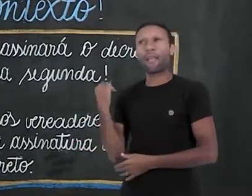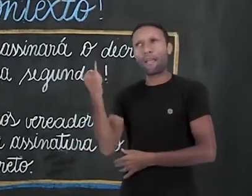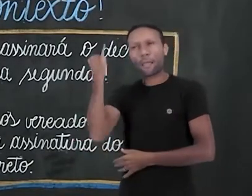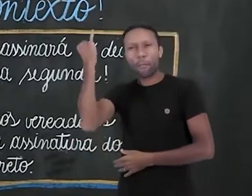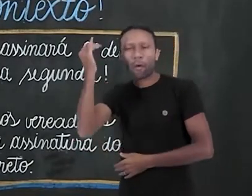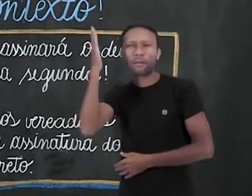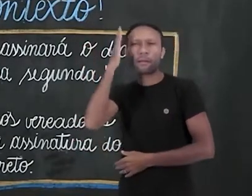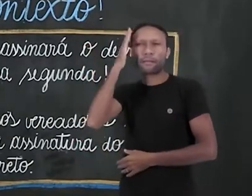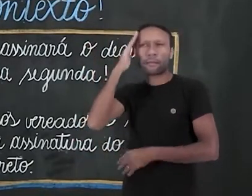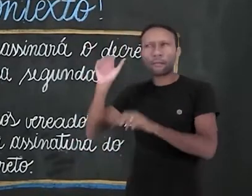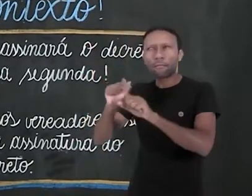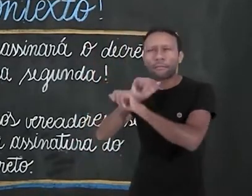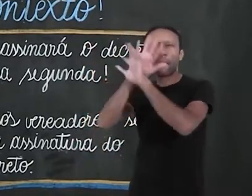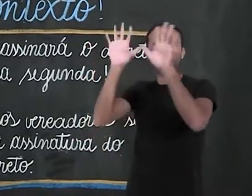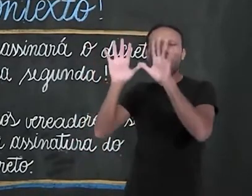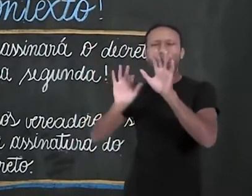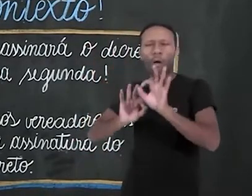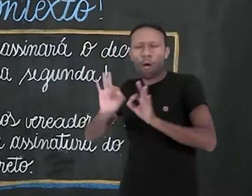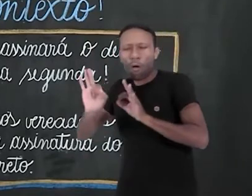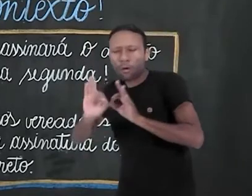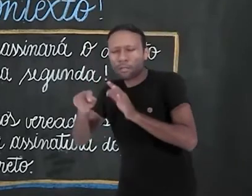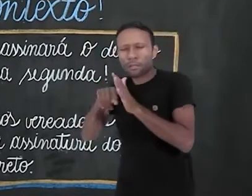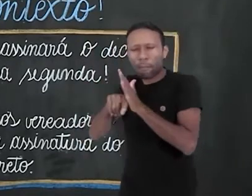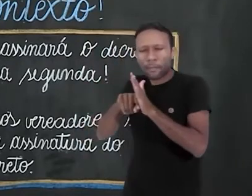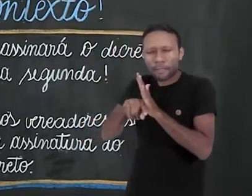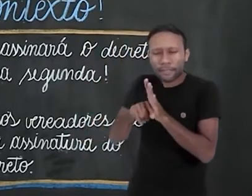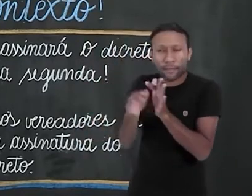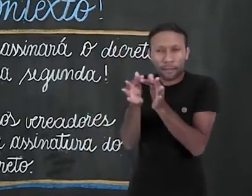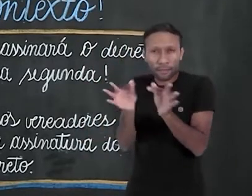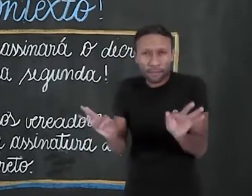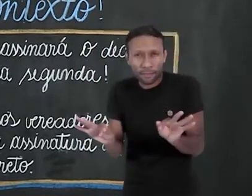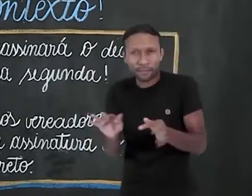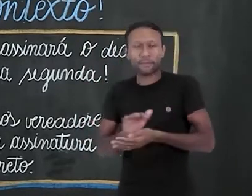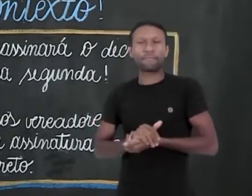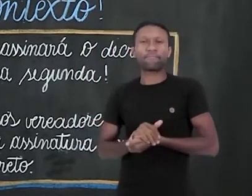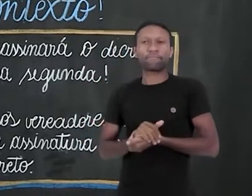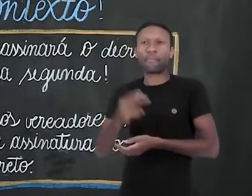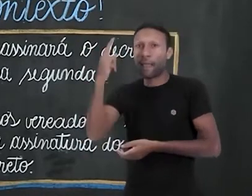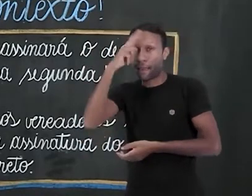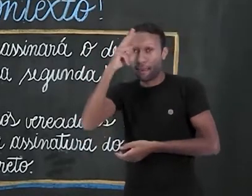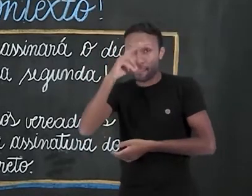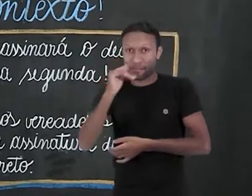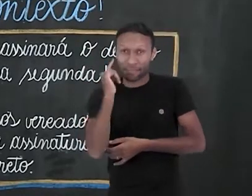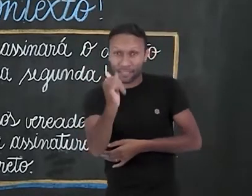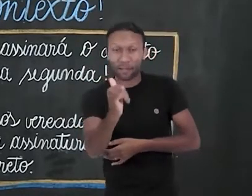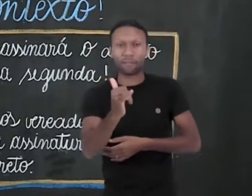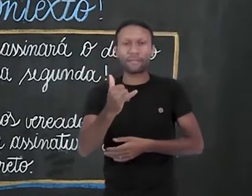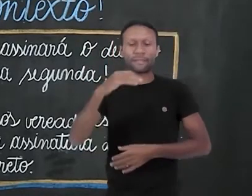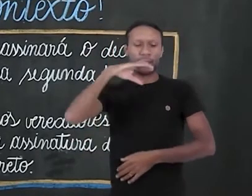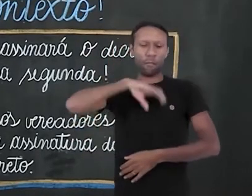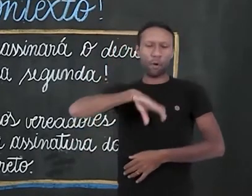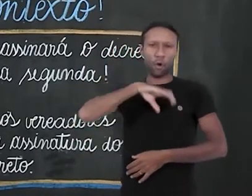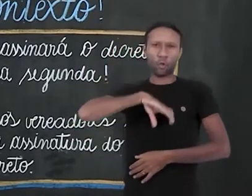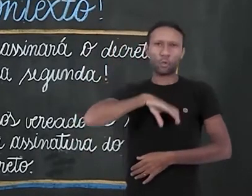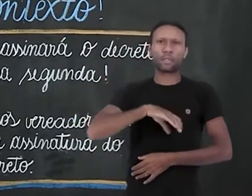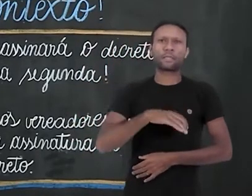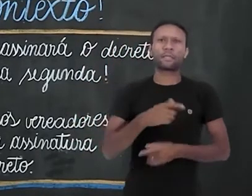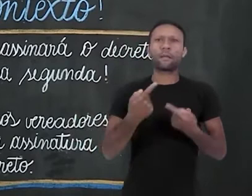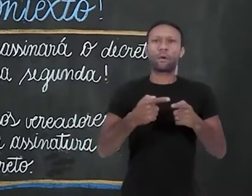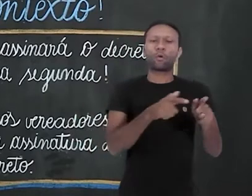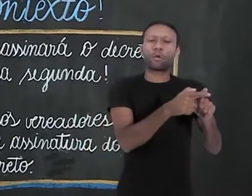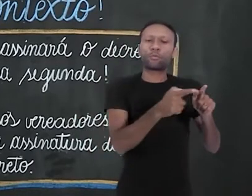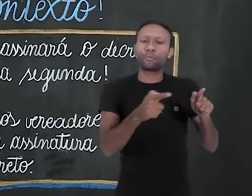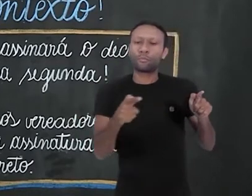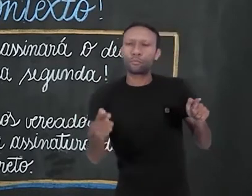faça essa distinção na hora de analisar uma construção sintática. Lembra que eu falei para você que na língua portuguesa a gente segue a estrutura sujeito, verbo,